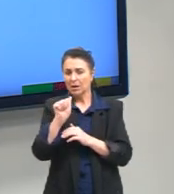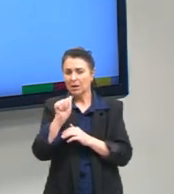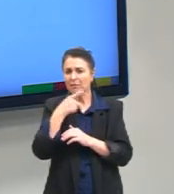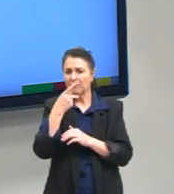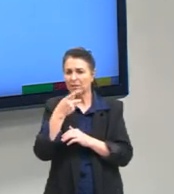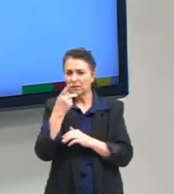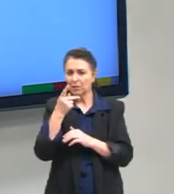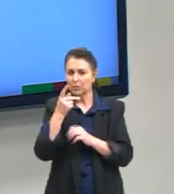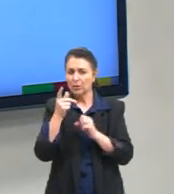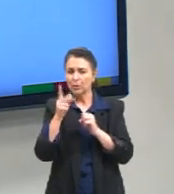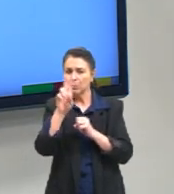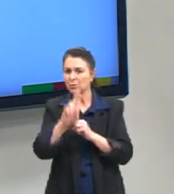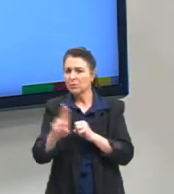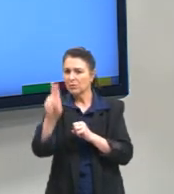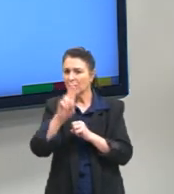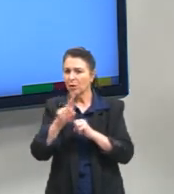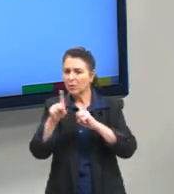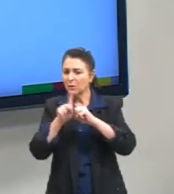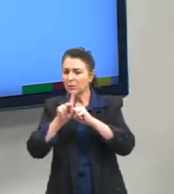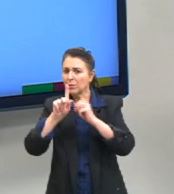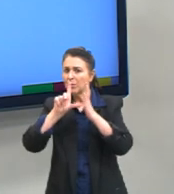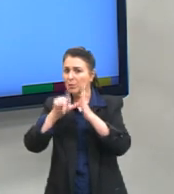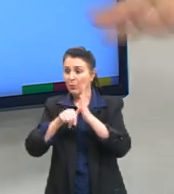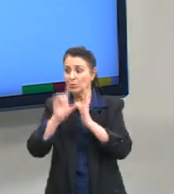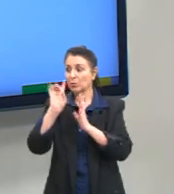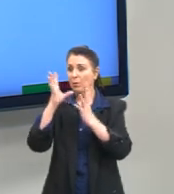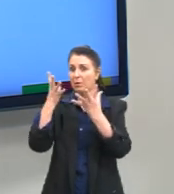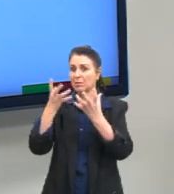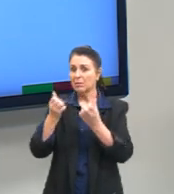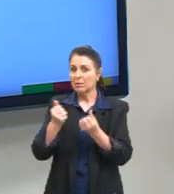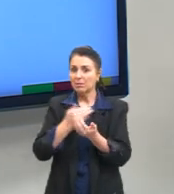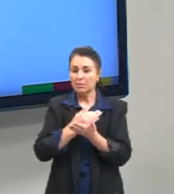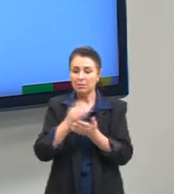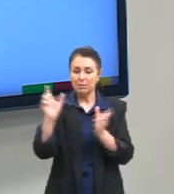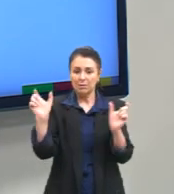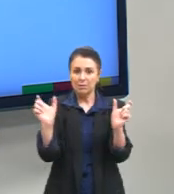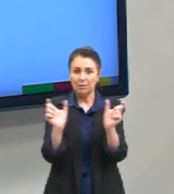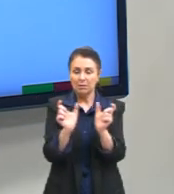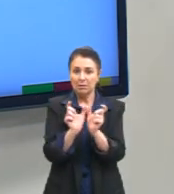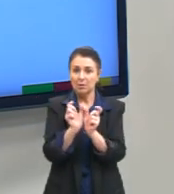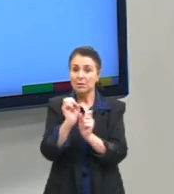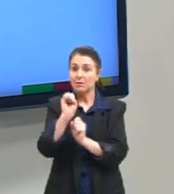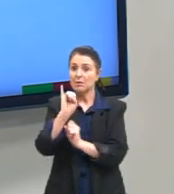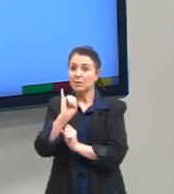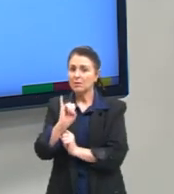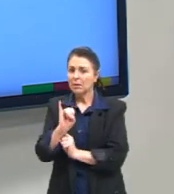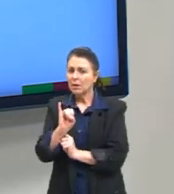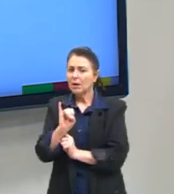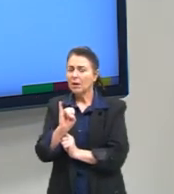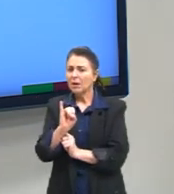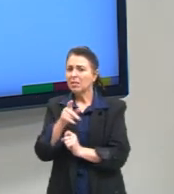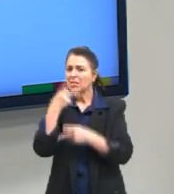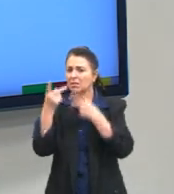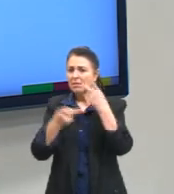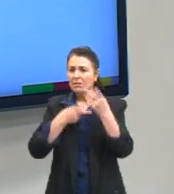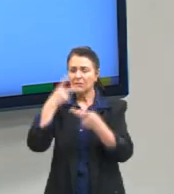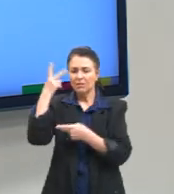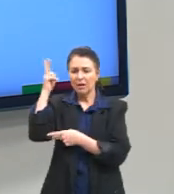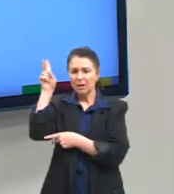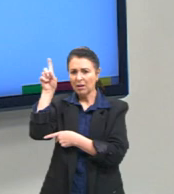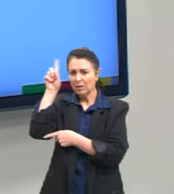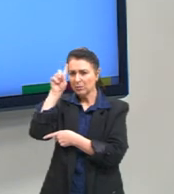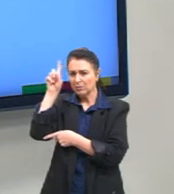depois só é aceito no início de frases quando a gente está falando no dia a dia ou reproduzindo fala